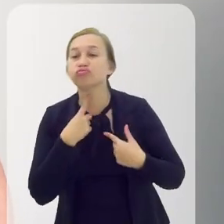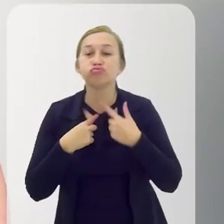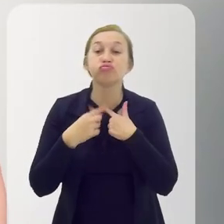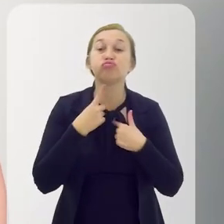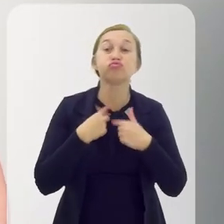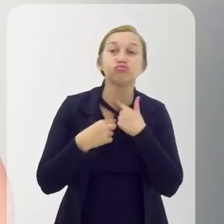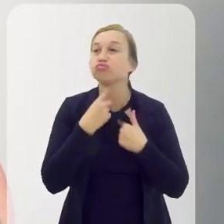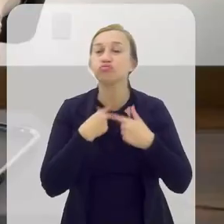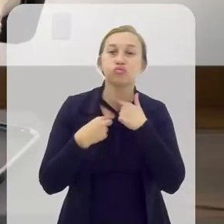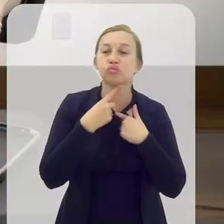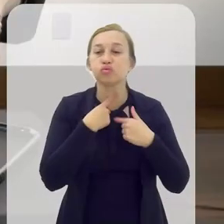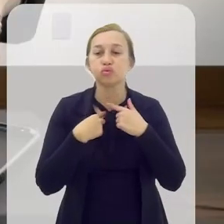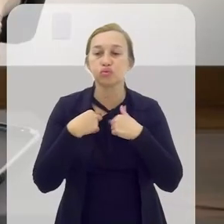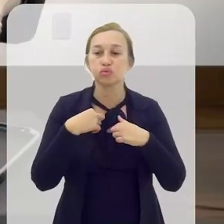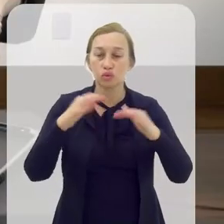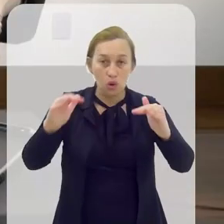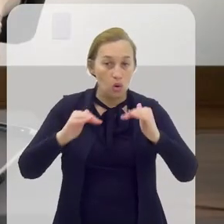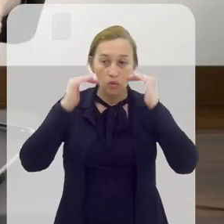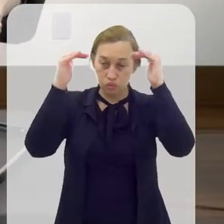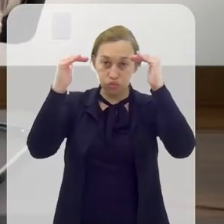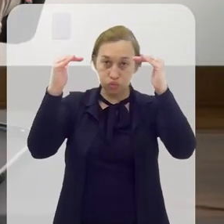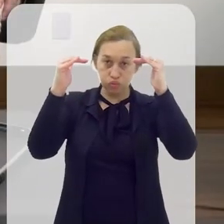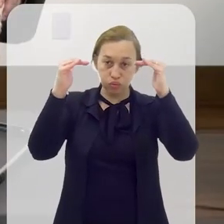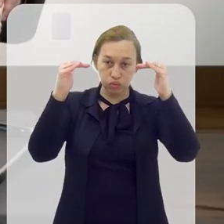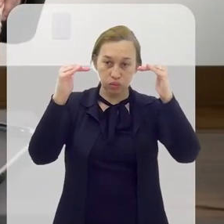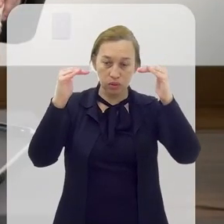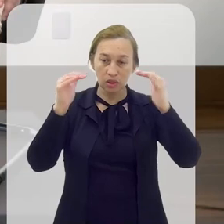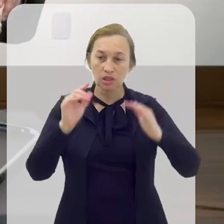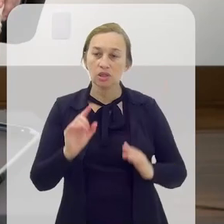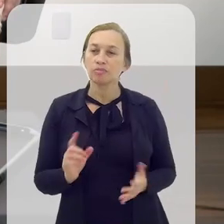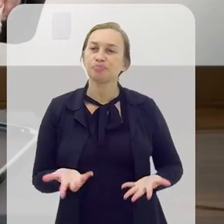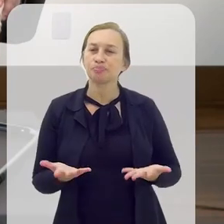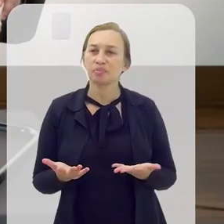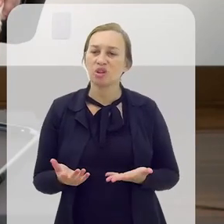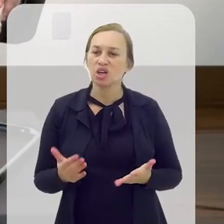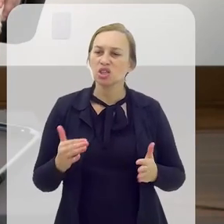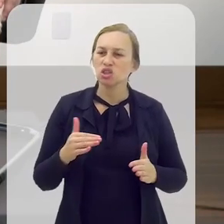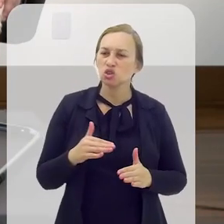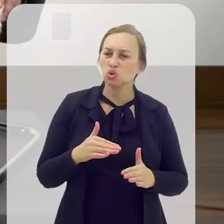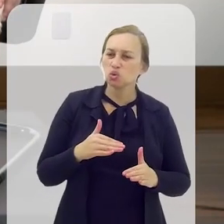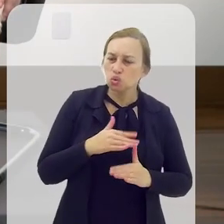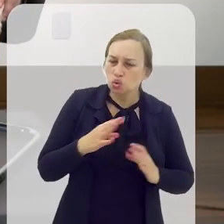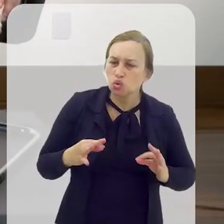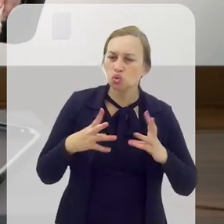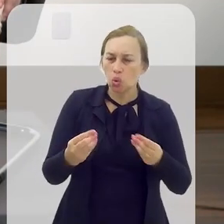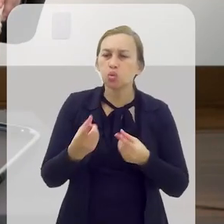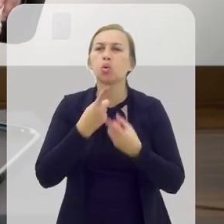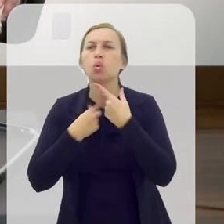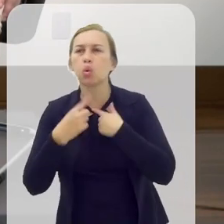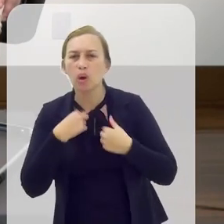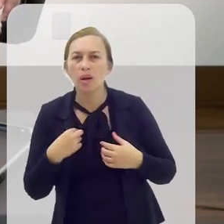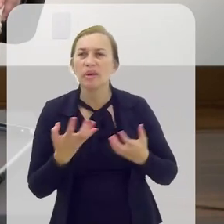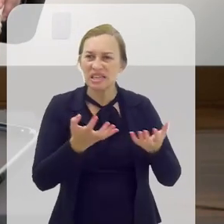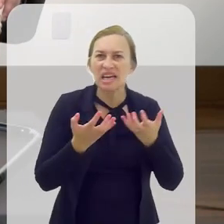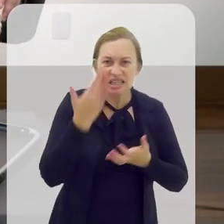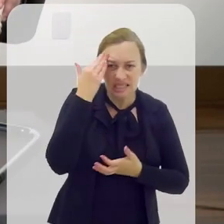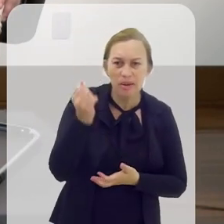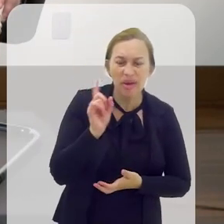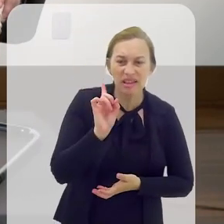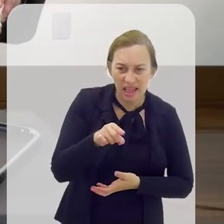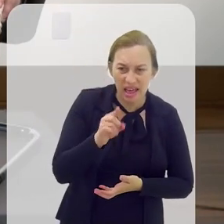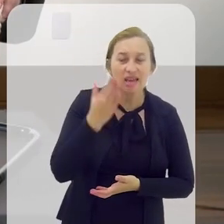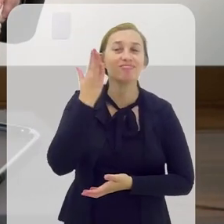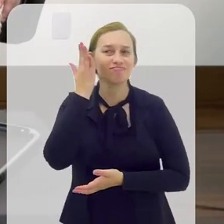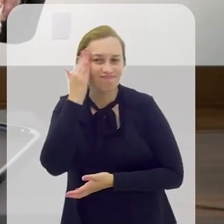alcançar, que é que você alcança a imortalidade, de fato. Que é não só o que todos almejam, mas principalmente o que todos querem